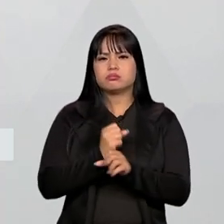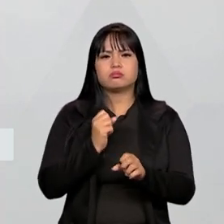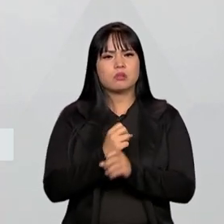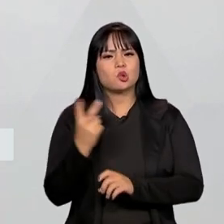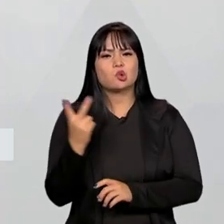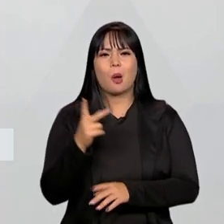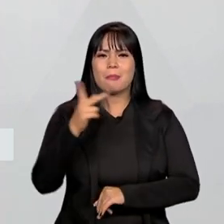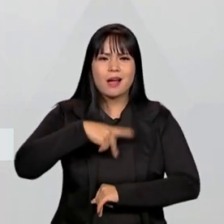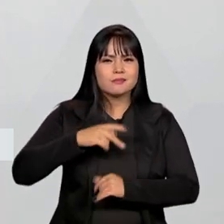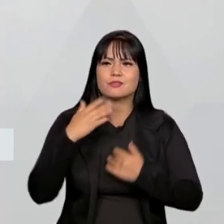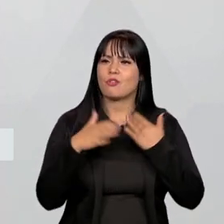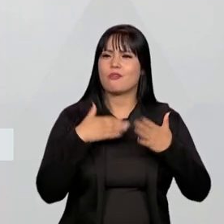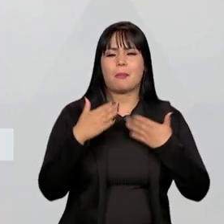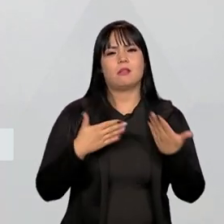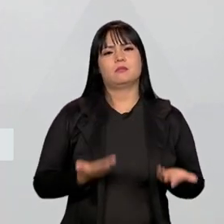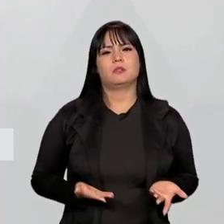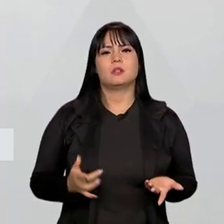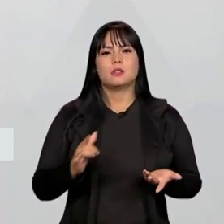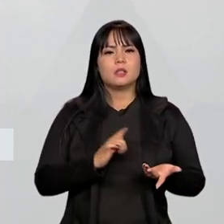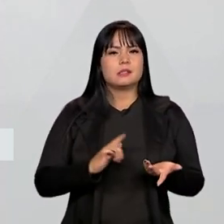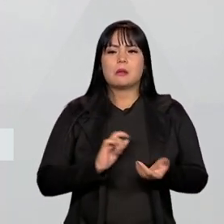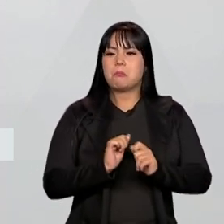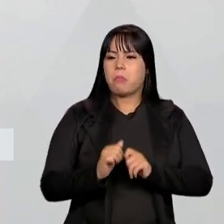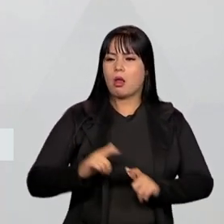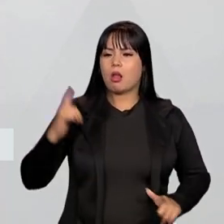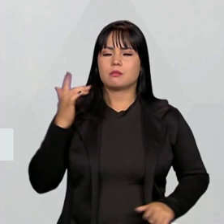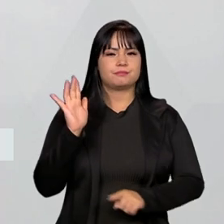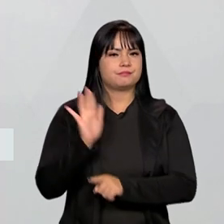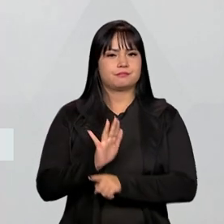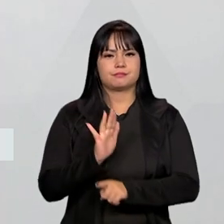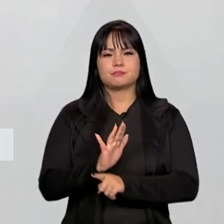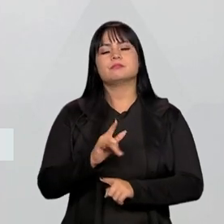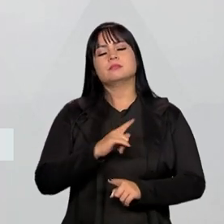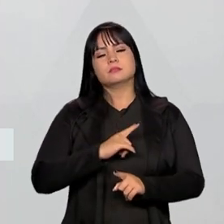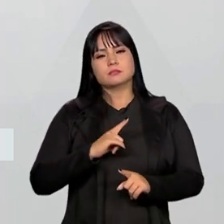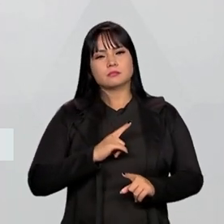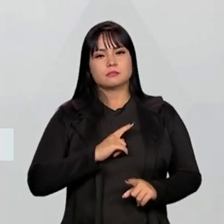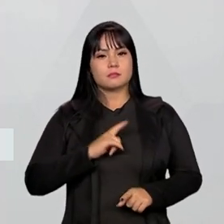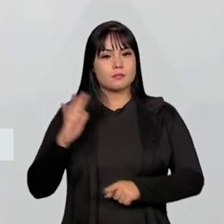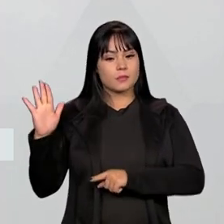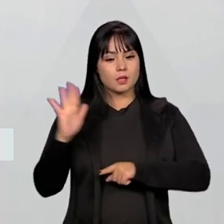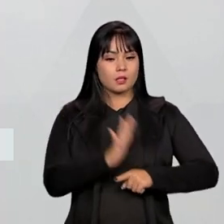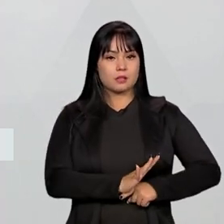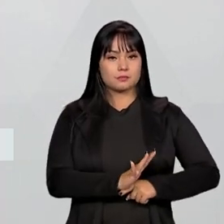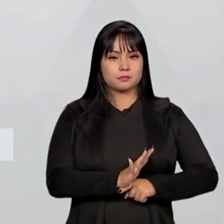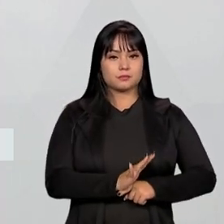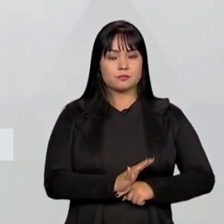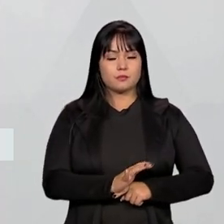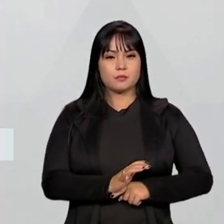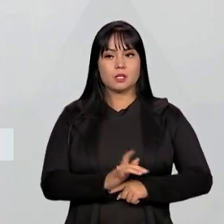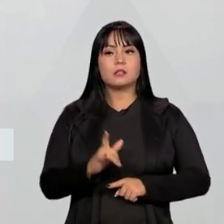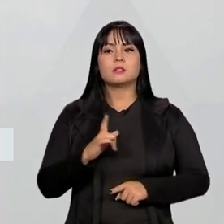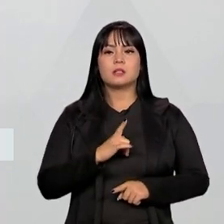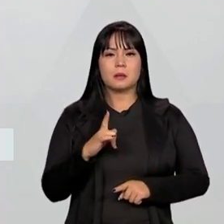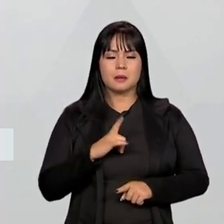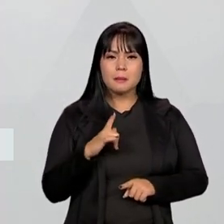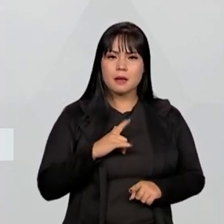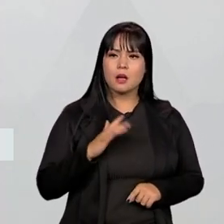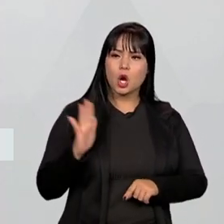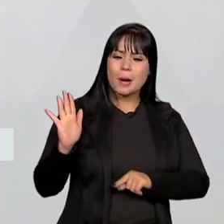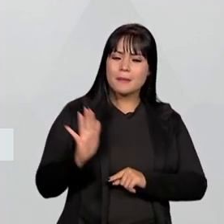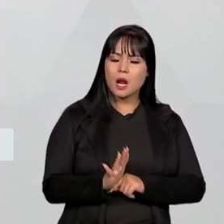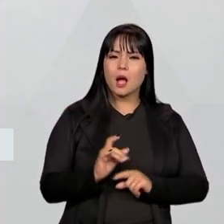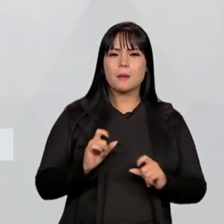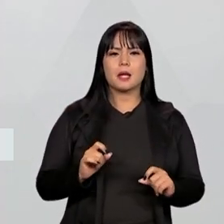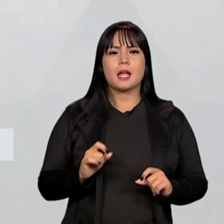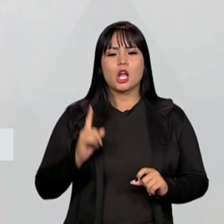países em desenvolvimento, que têm uma grande contribuição a dar na cooperação Sul-Sul, irão também cooperar